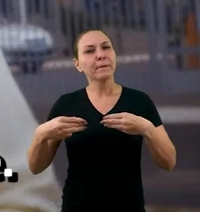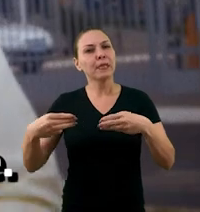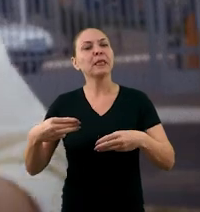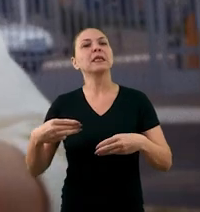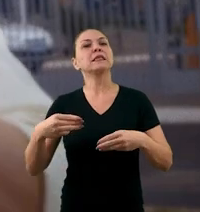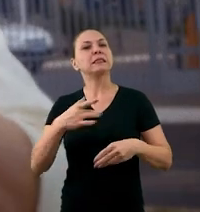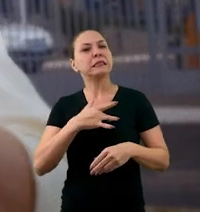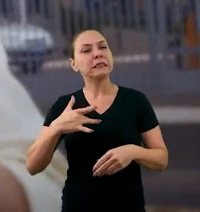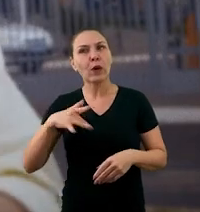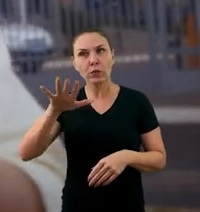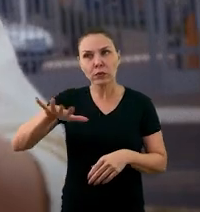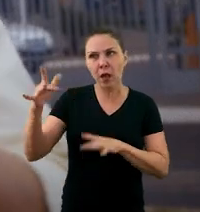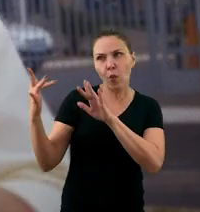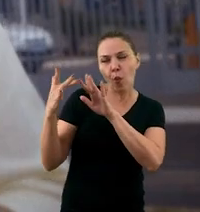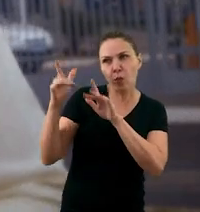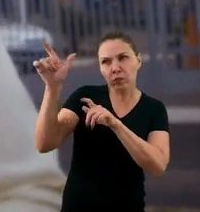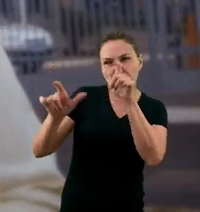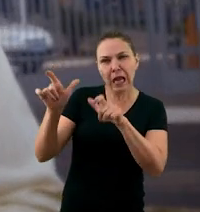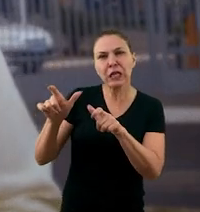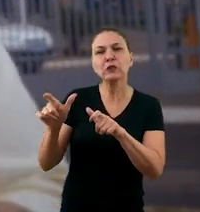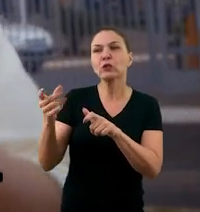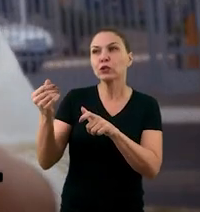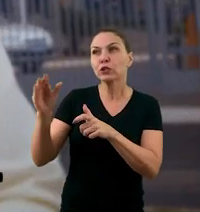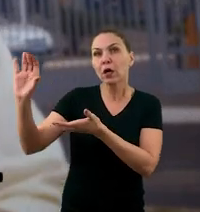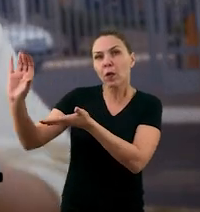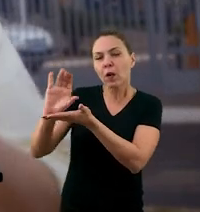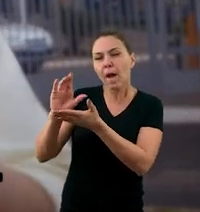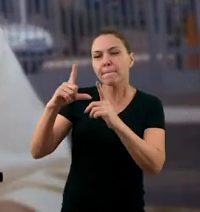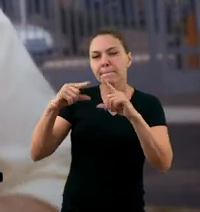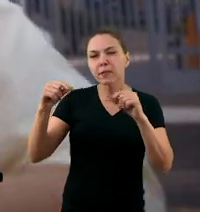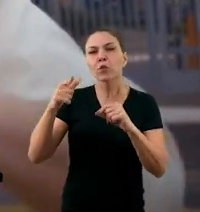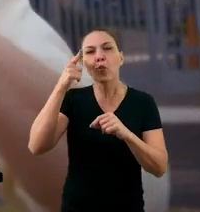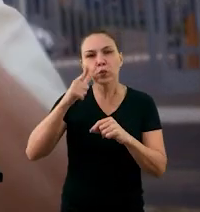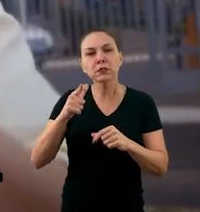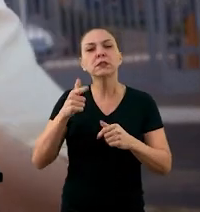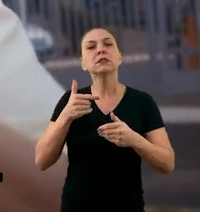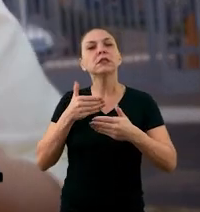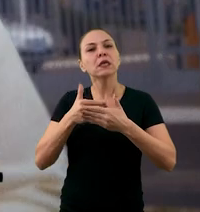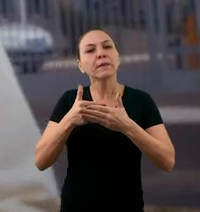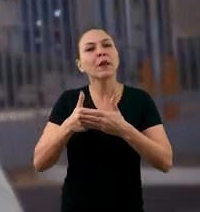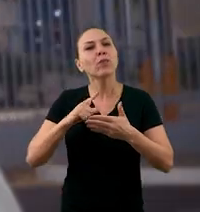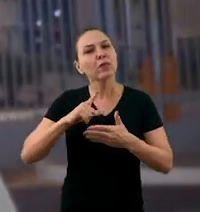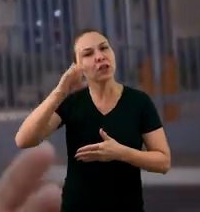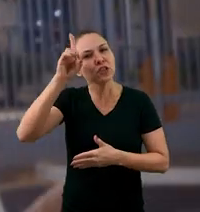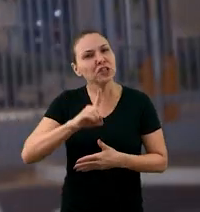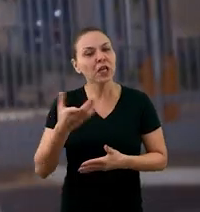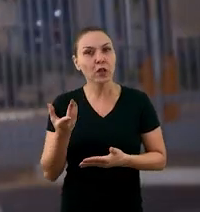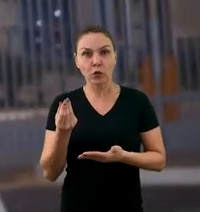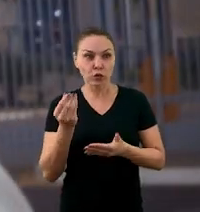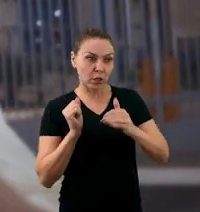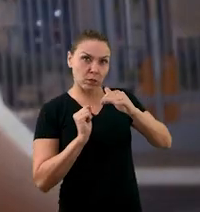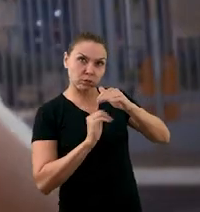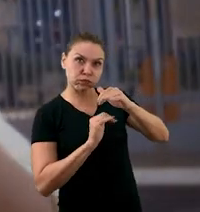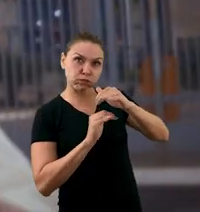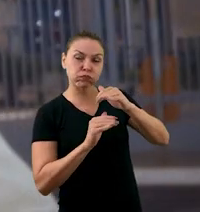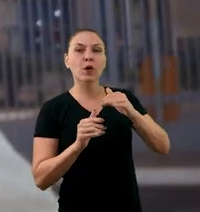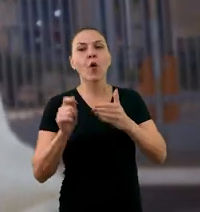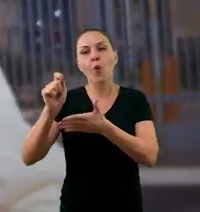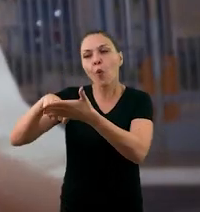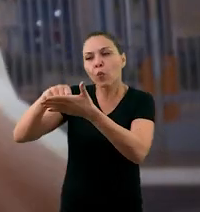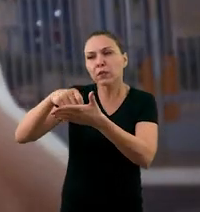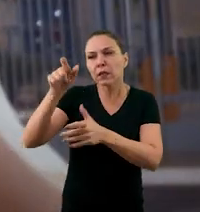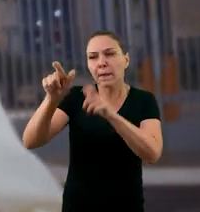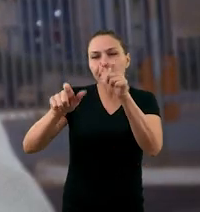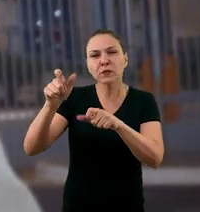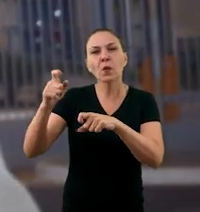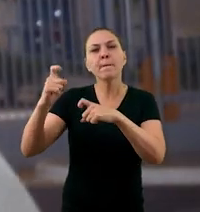Nízia Trindade. O dinheiro está lá e nós vamos buscar tudo o que o povo de Ribeirão tem direito. Com o dinheiro em caixa, vamos contratar mais